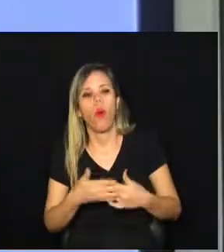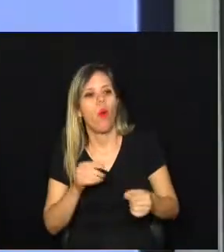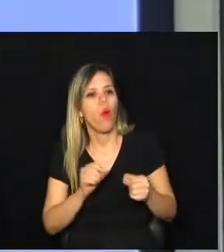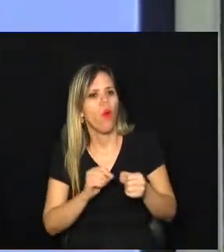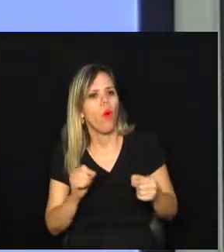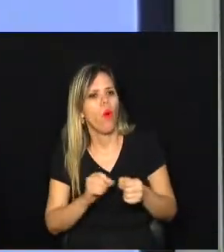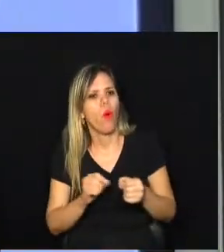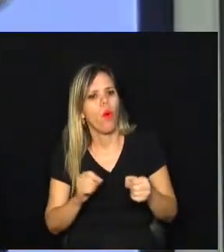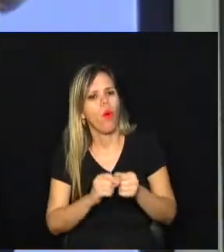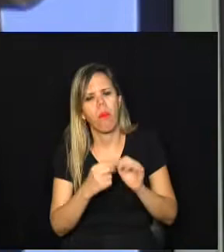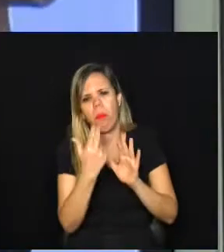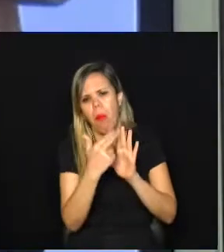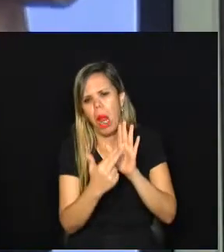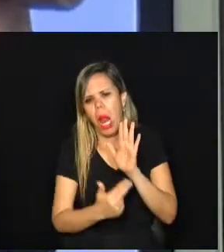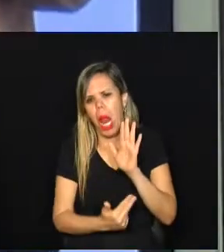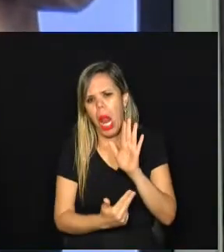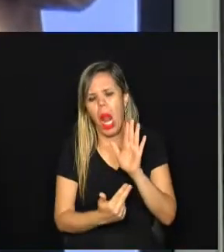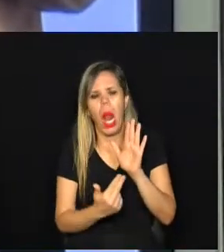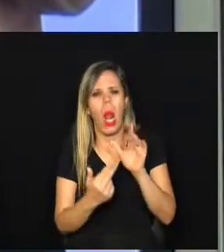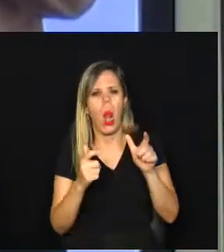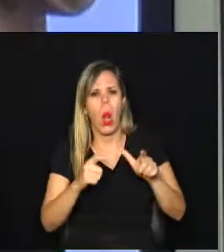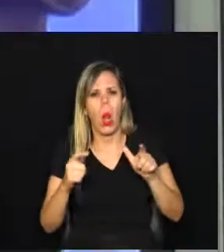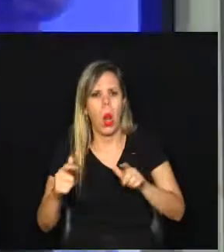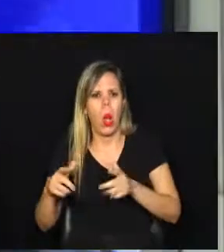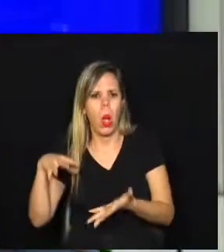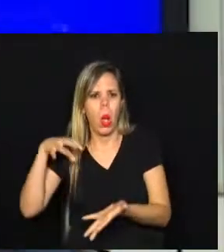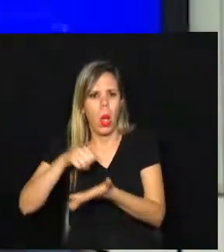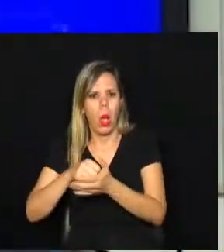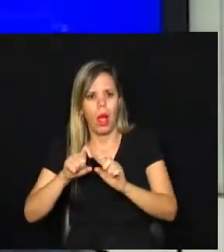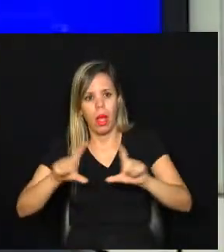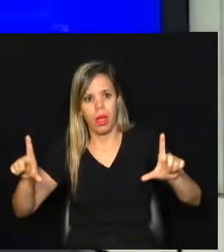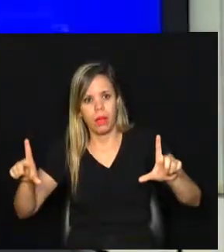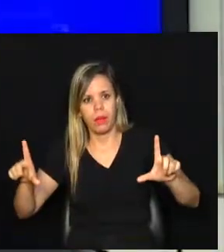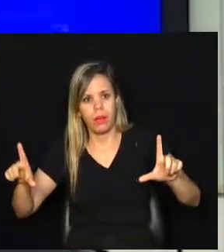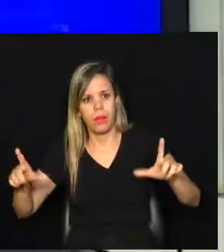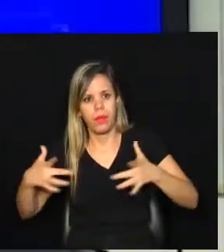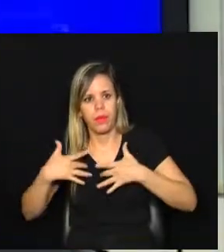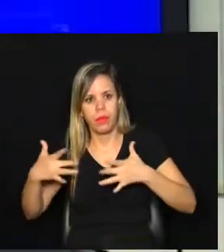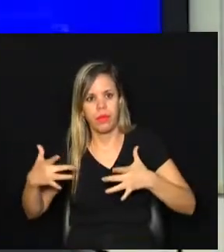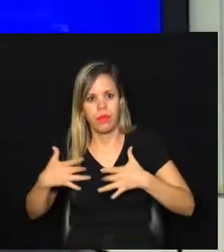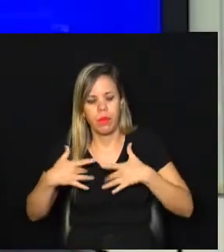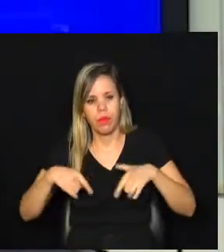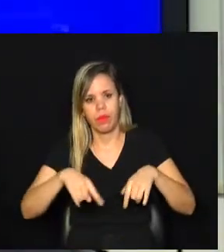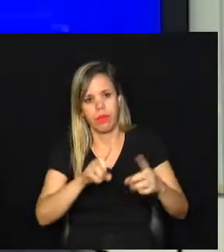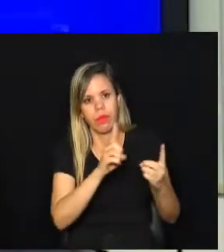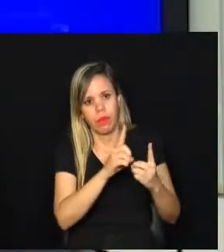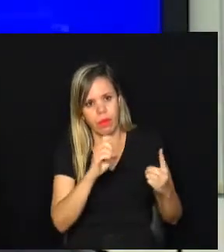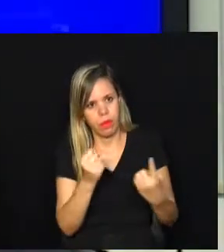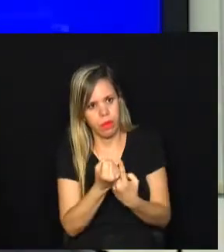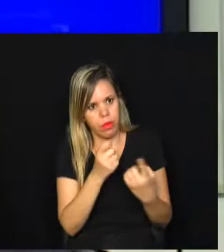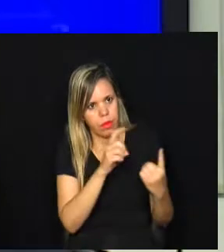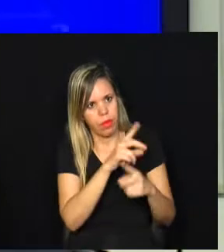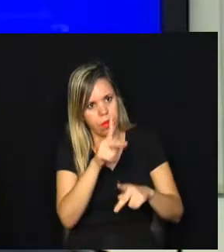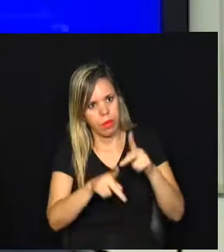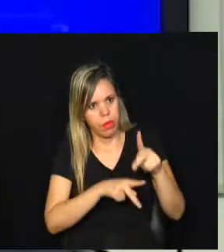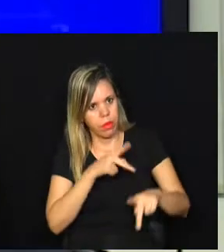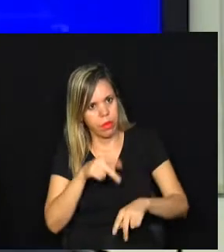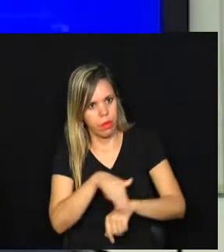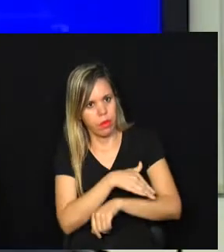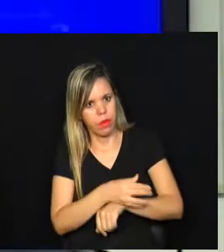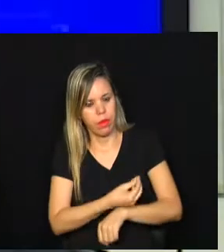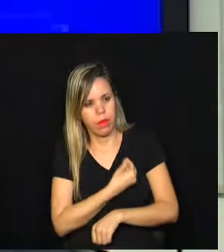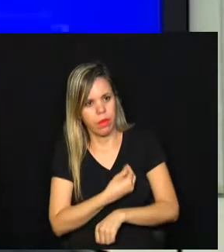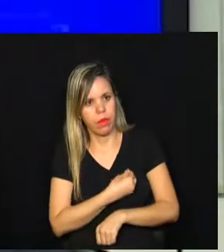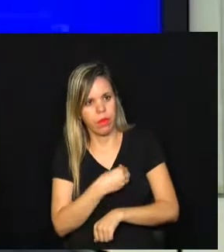nos mais de 100 postos cadastrados. As doações vão para os serviços que atendem a população em situação de rua,